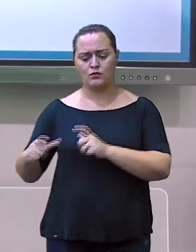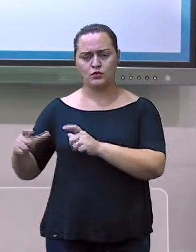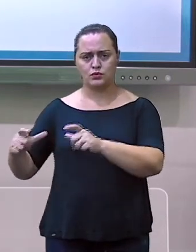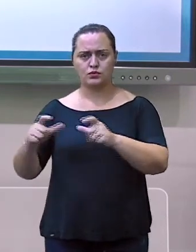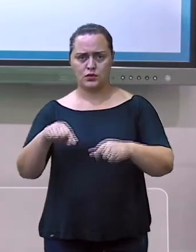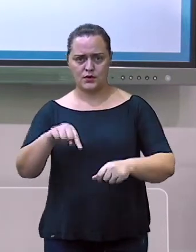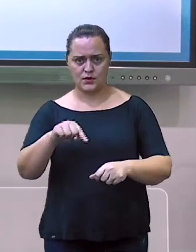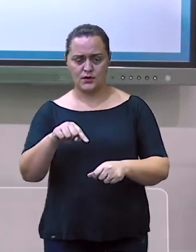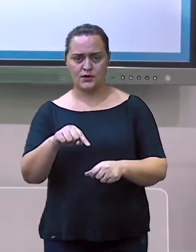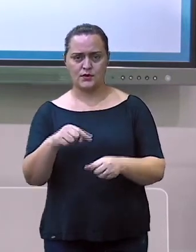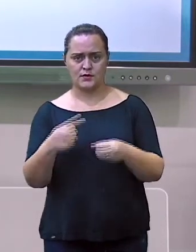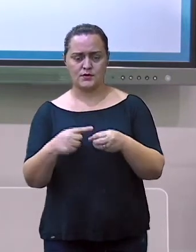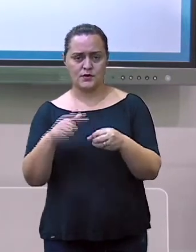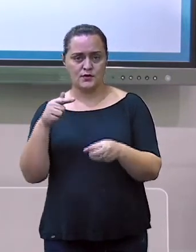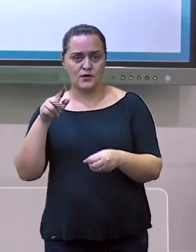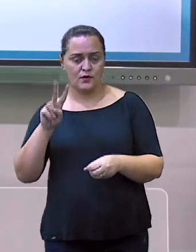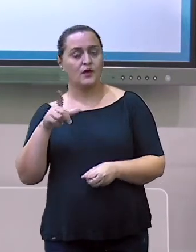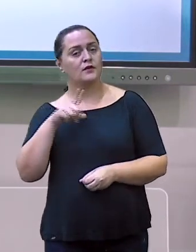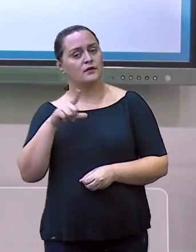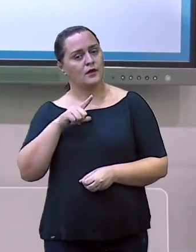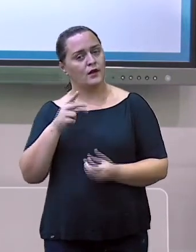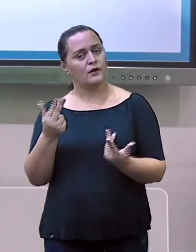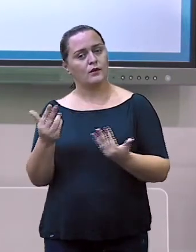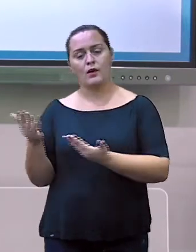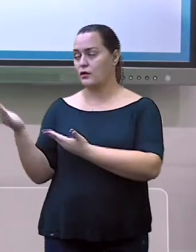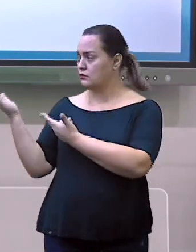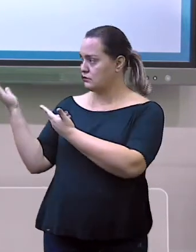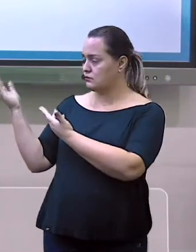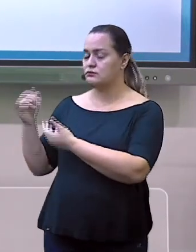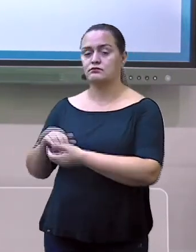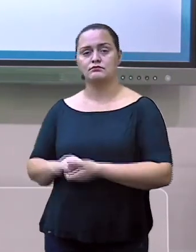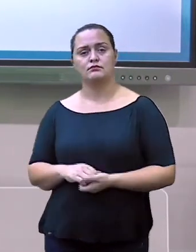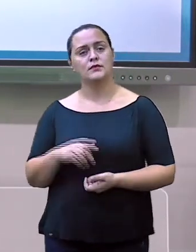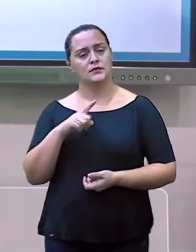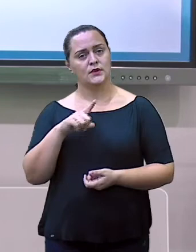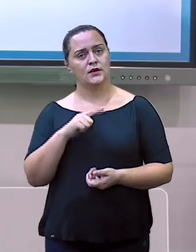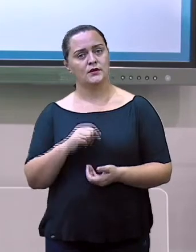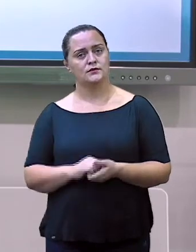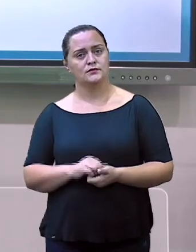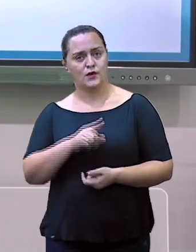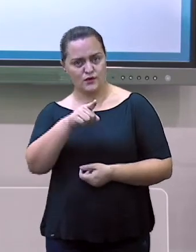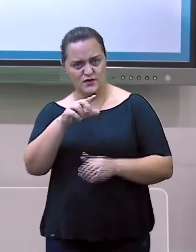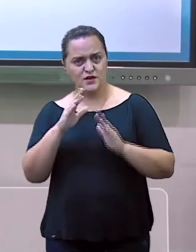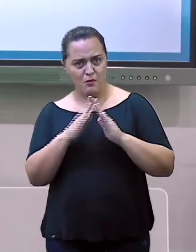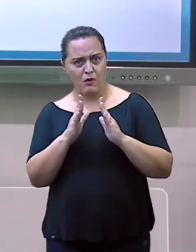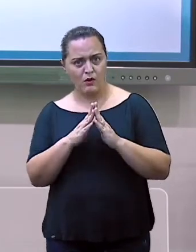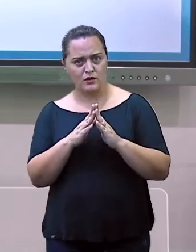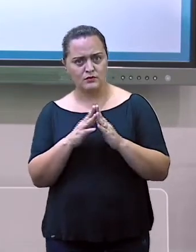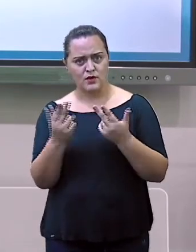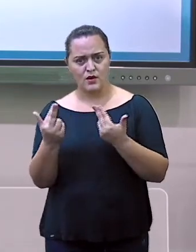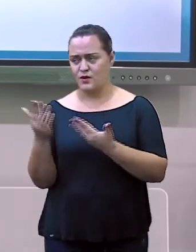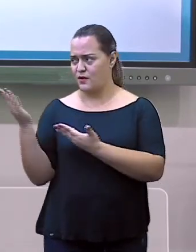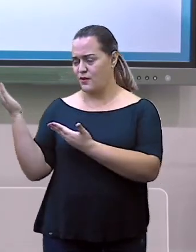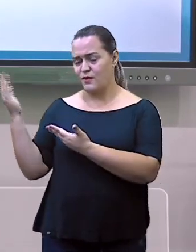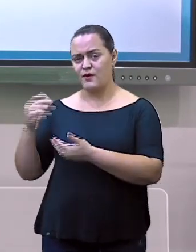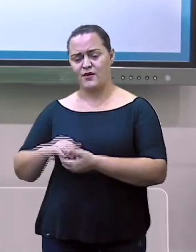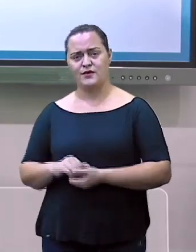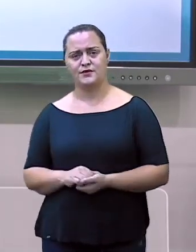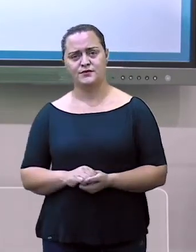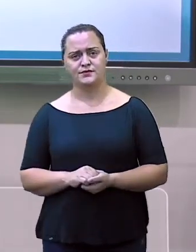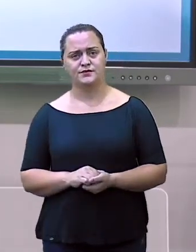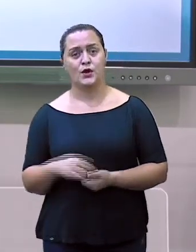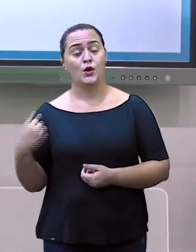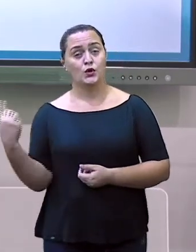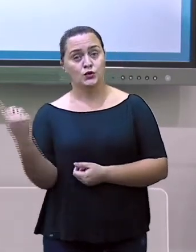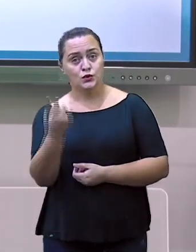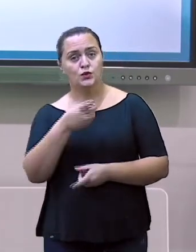residenciais, onde muitas pessoas, talvez você também é estudante, mora em um residencial desse, que se tornou uma das